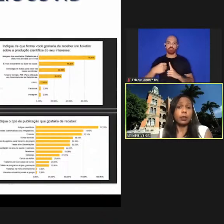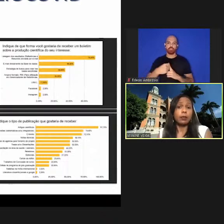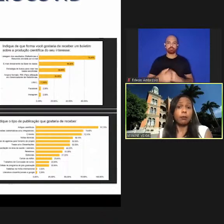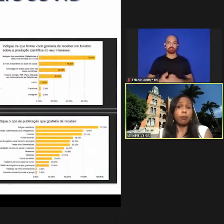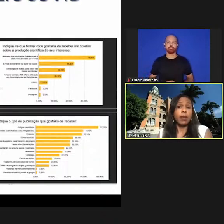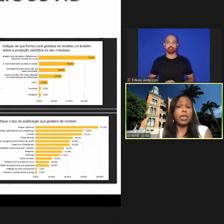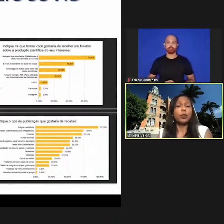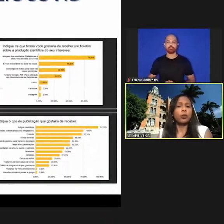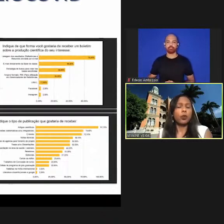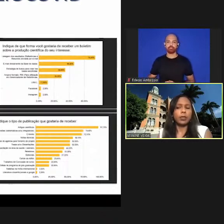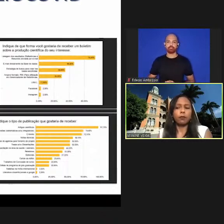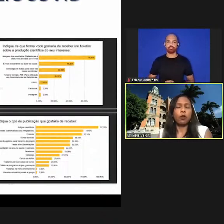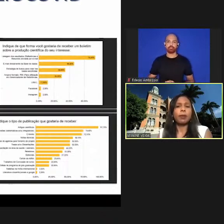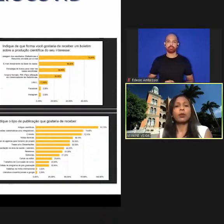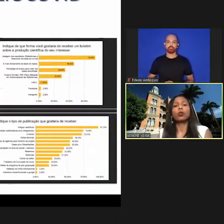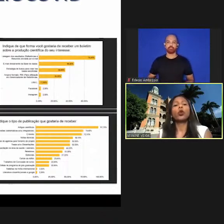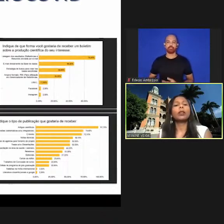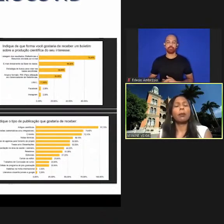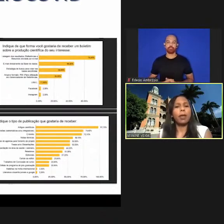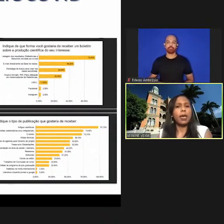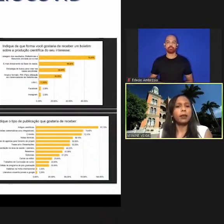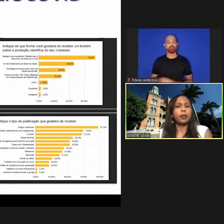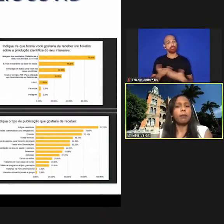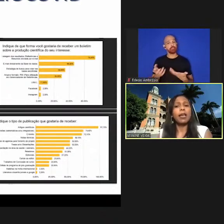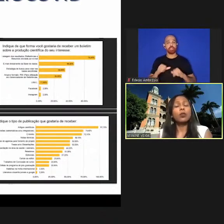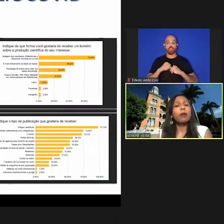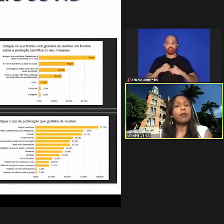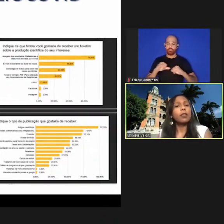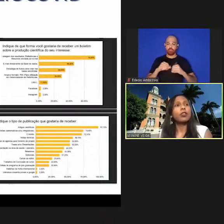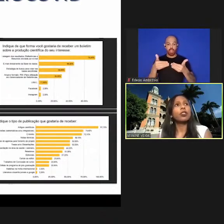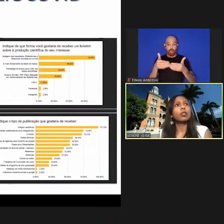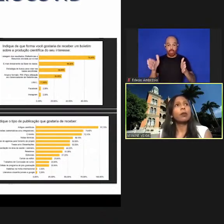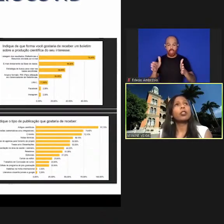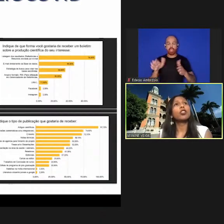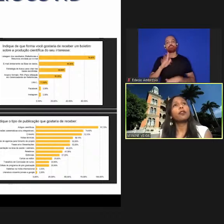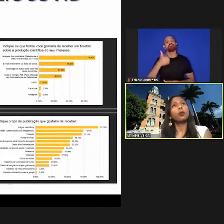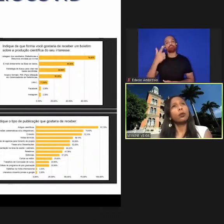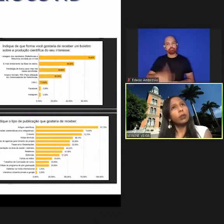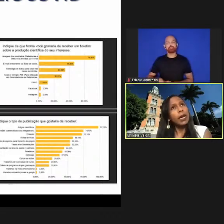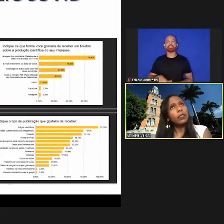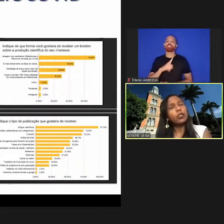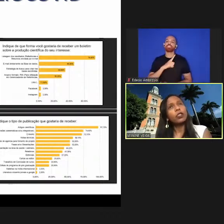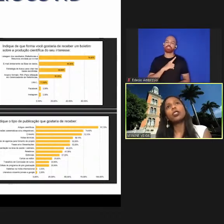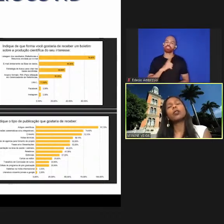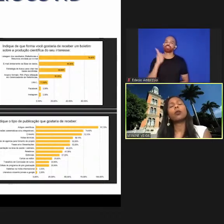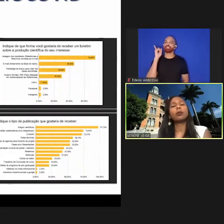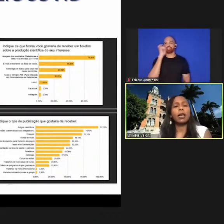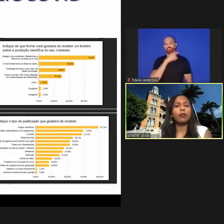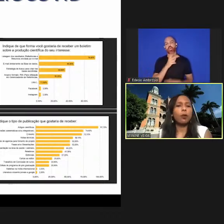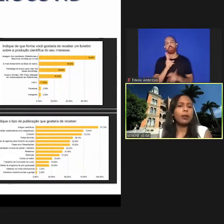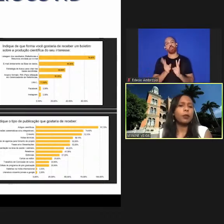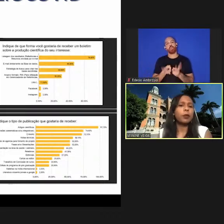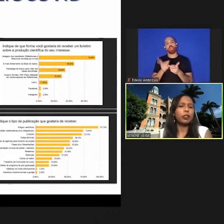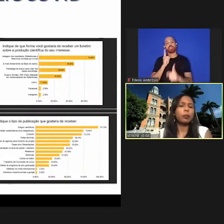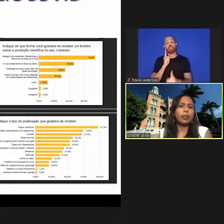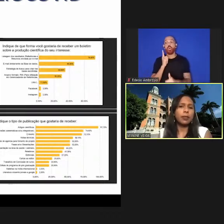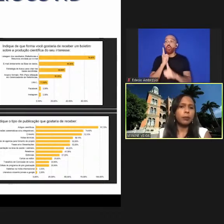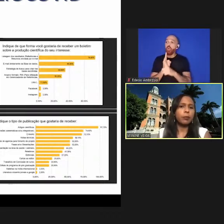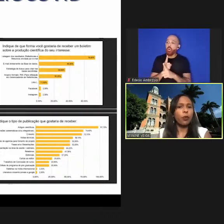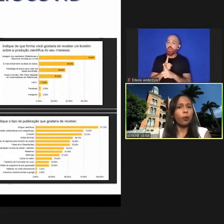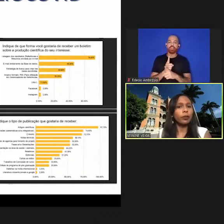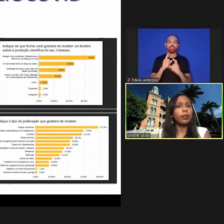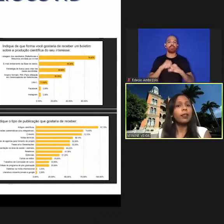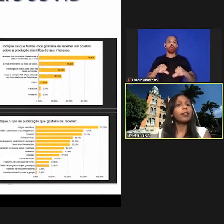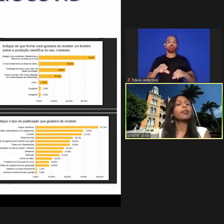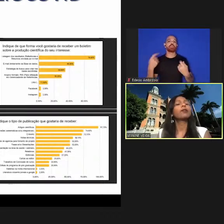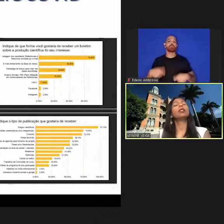e mesmo com essa informação toda aberta mais uma vez a gente tem uma dificuldade de encontrar a informação que a gente precisa